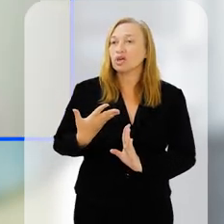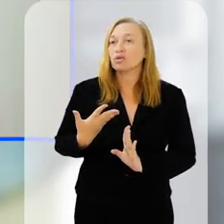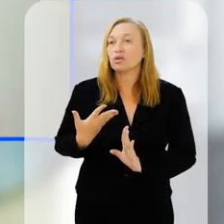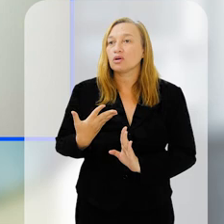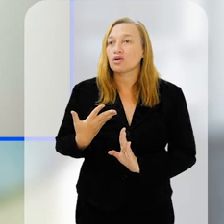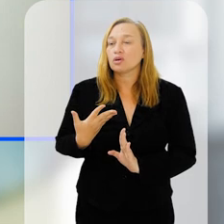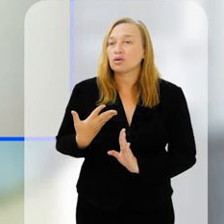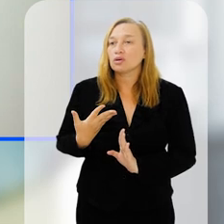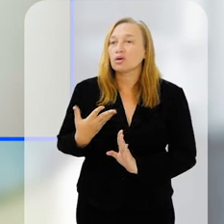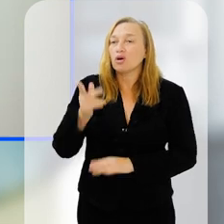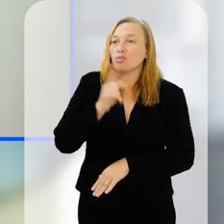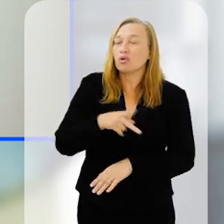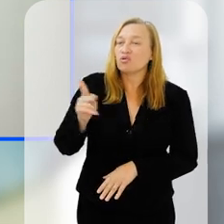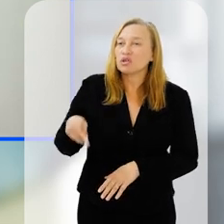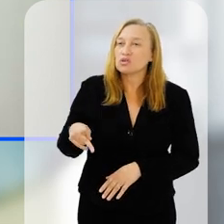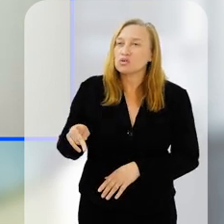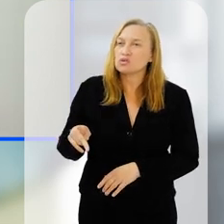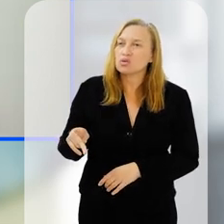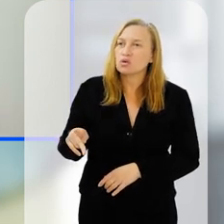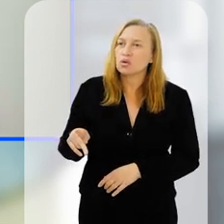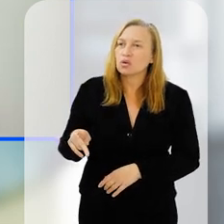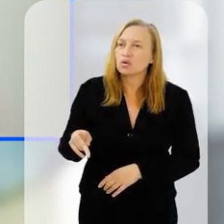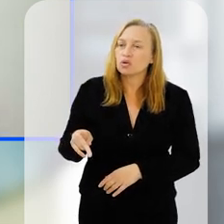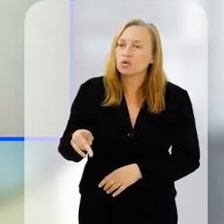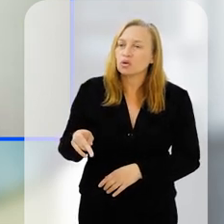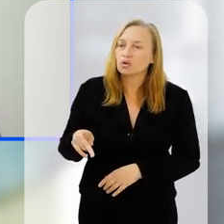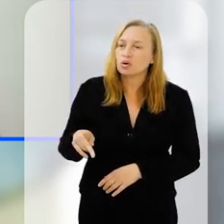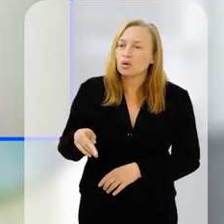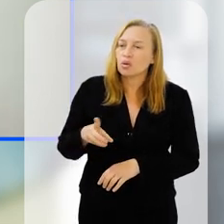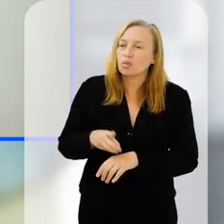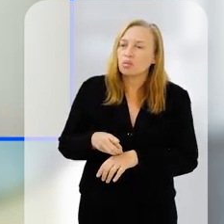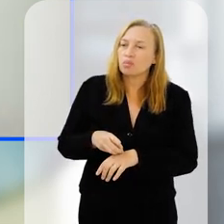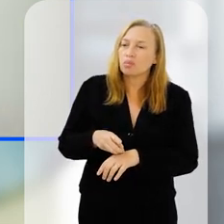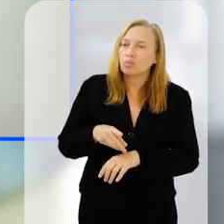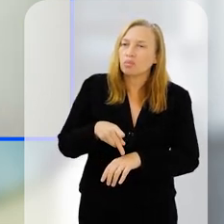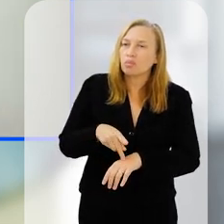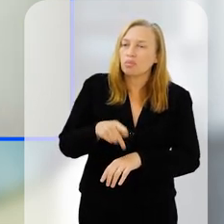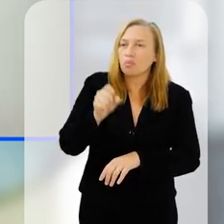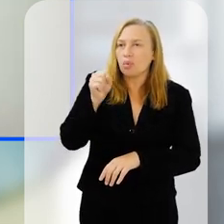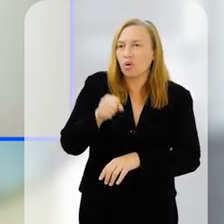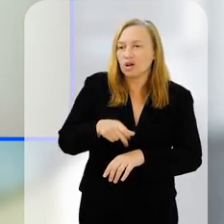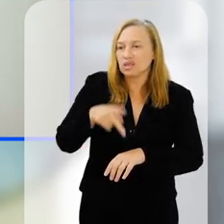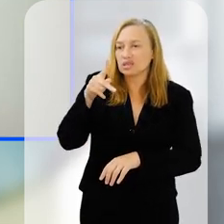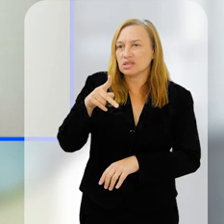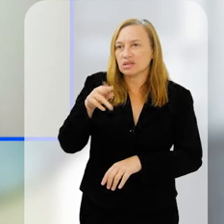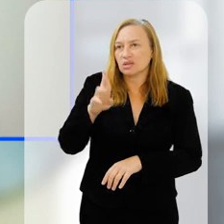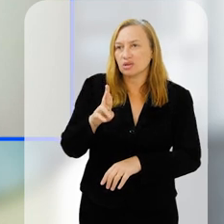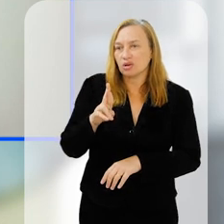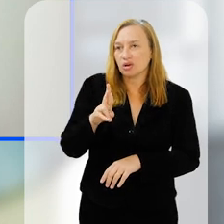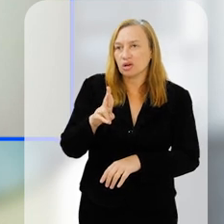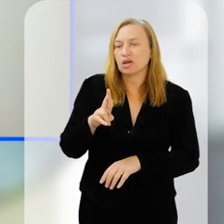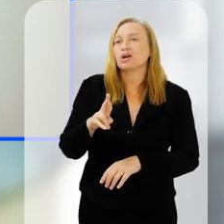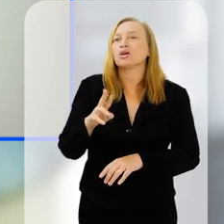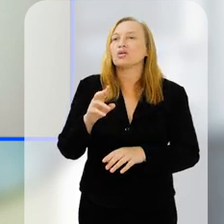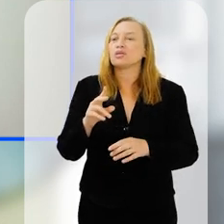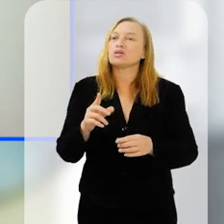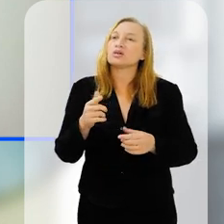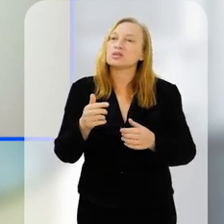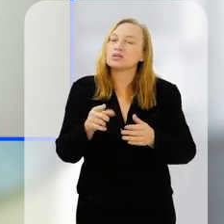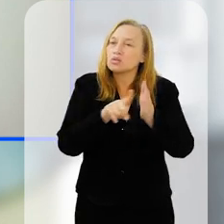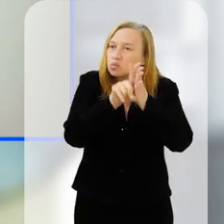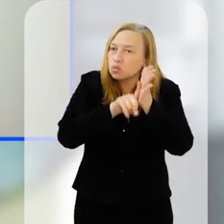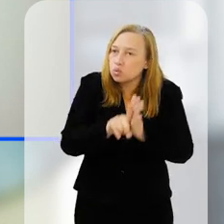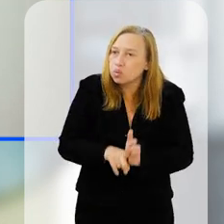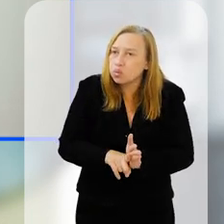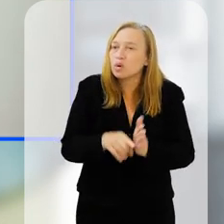colega que atualmente é professor da Sorbonne, na época ele era pós-doc, trouxe esse protocolo de treinamento multissensorial para o nosso laboratório para a